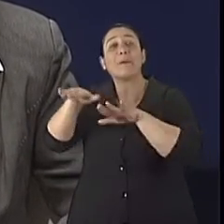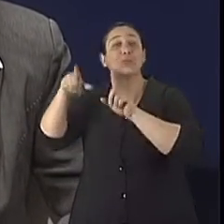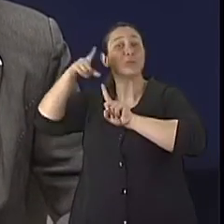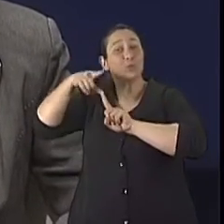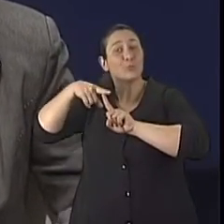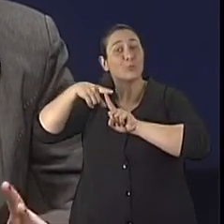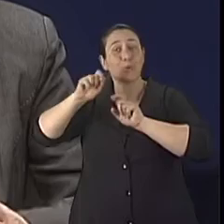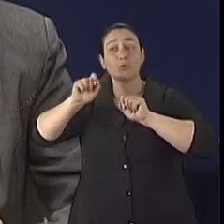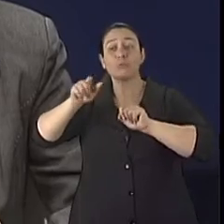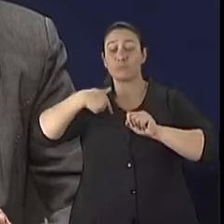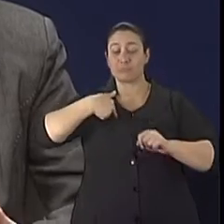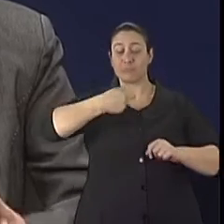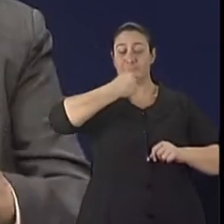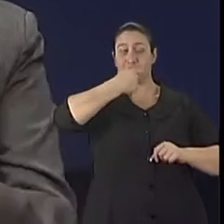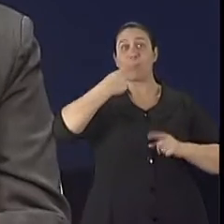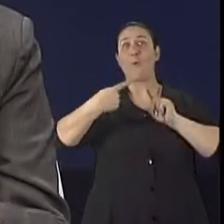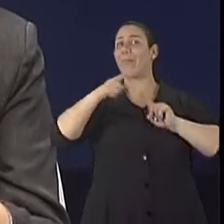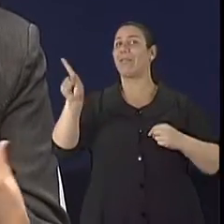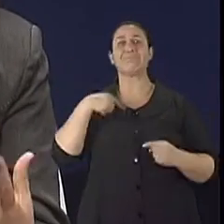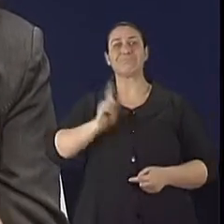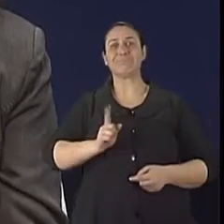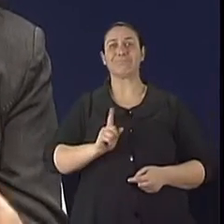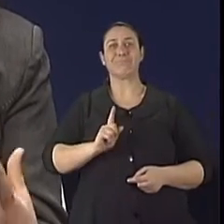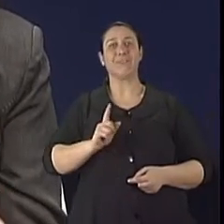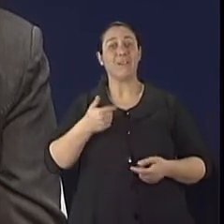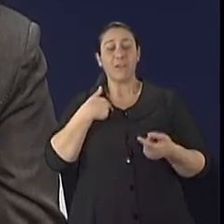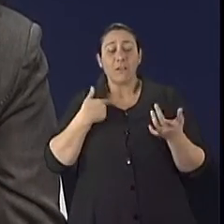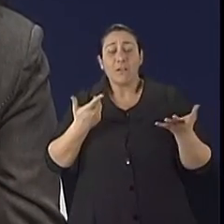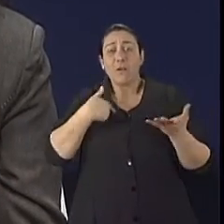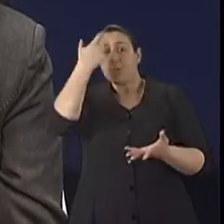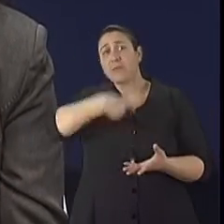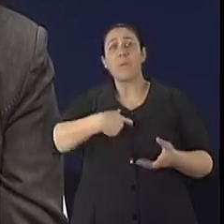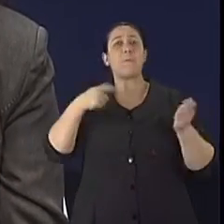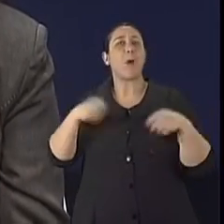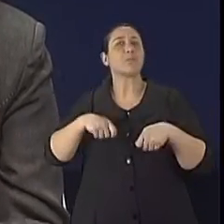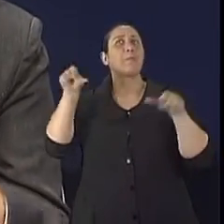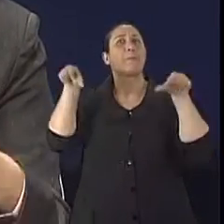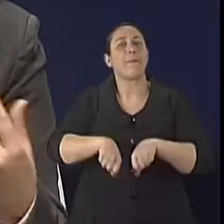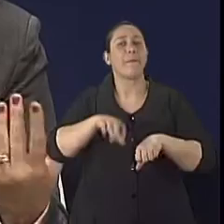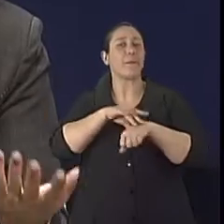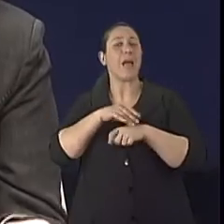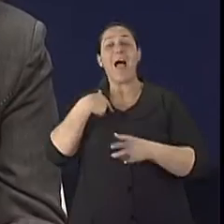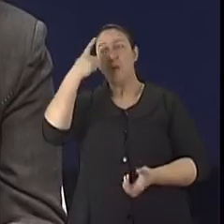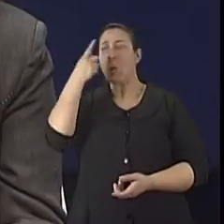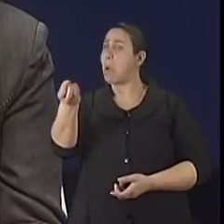idoso, pode estar acontecendo também que aquele medicamento que ele vai utilizar de modo preventivo para algo que ele acha que vai ser bom para ele,